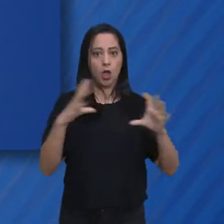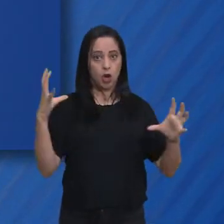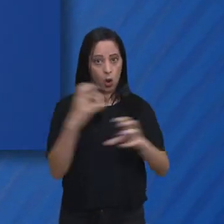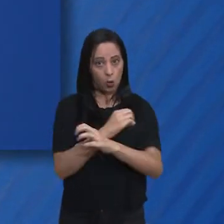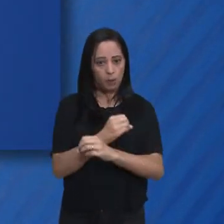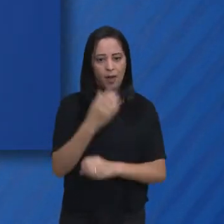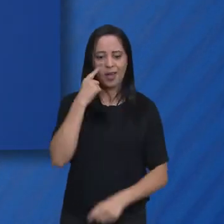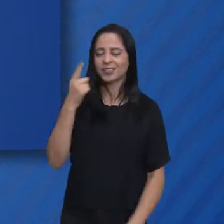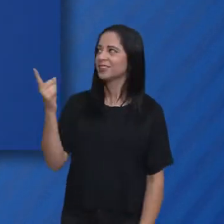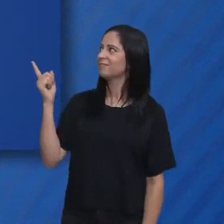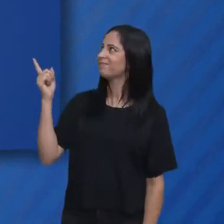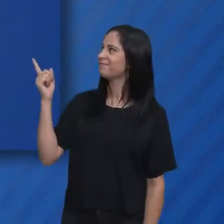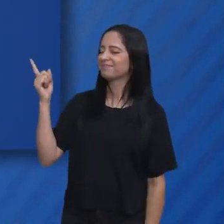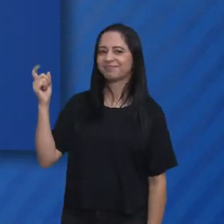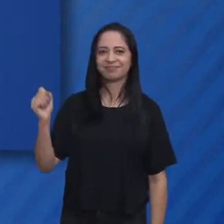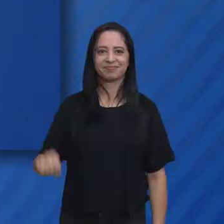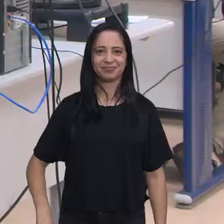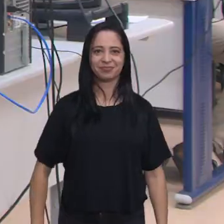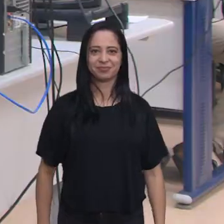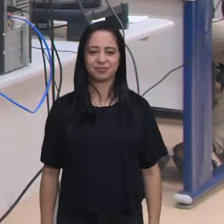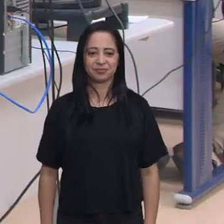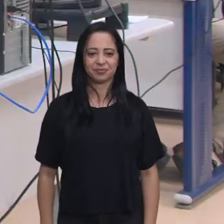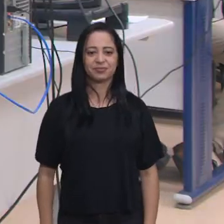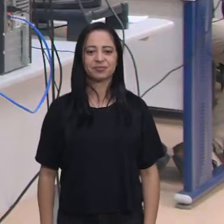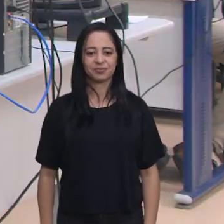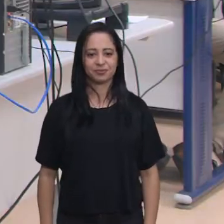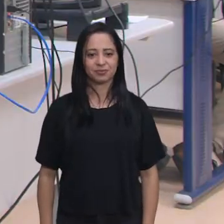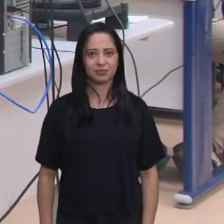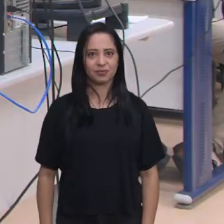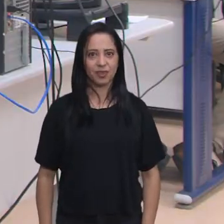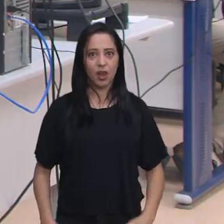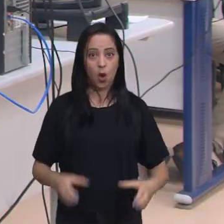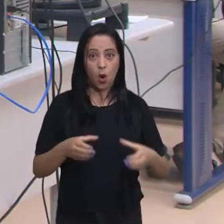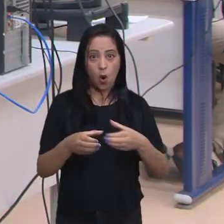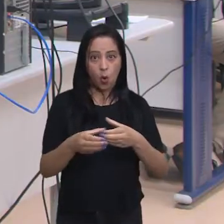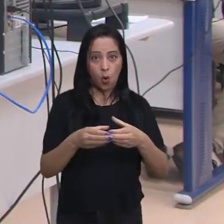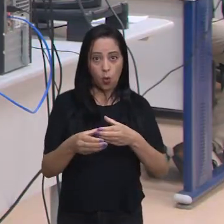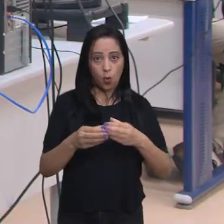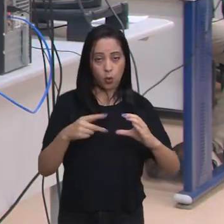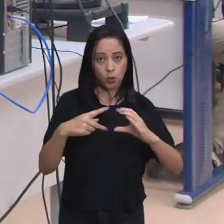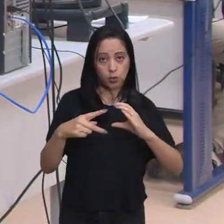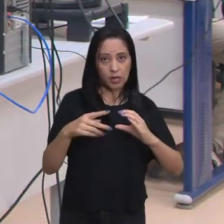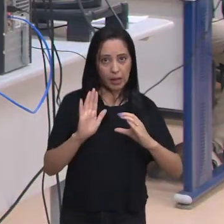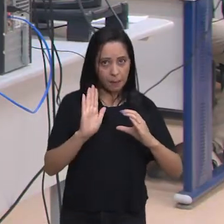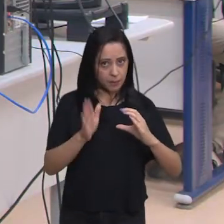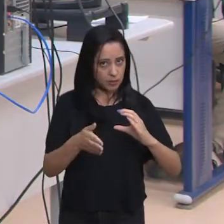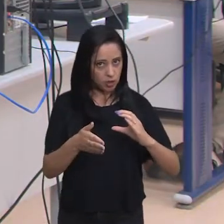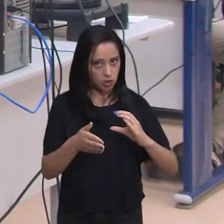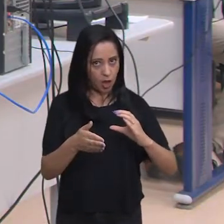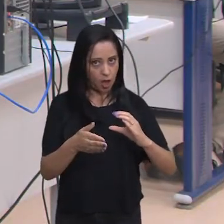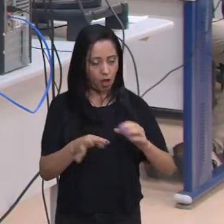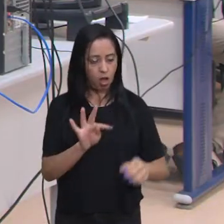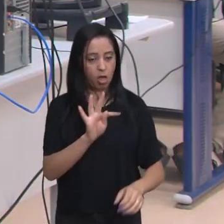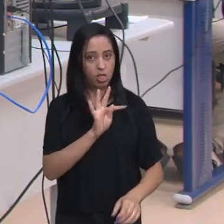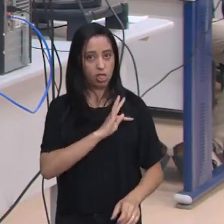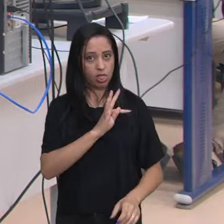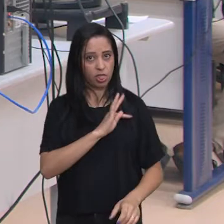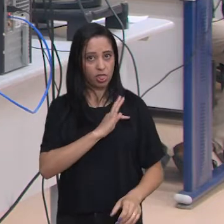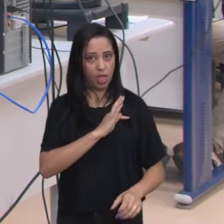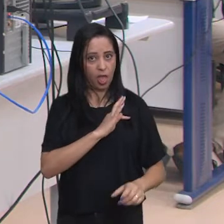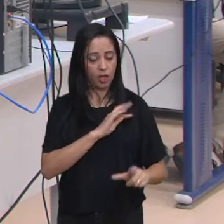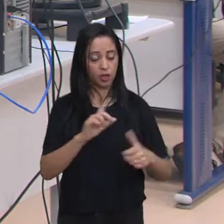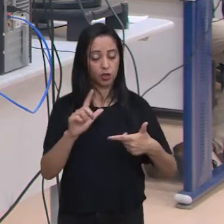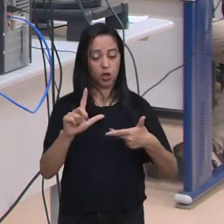confere no nosso canal do YouTube. E quem fez o concurso da Câmara para técnico legislativo já pode